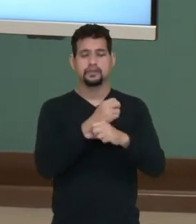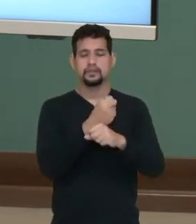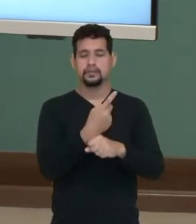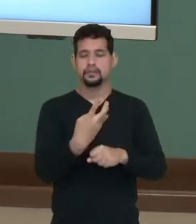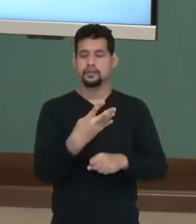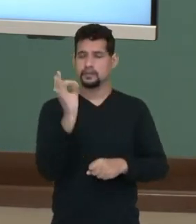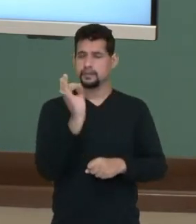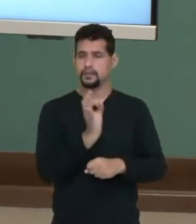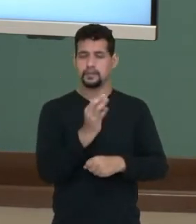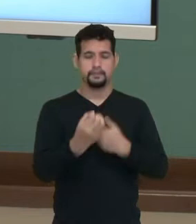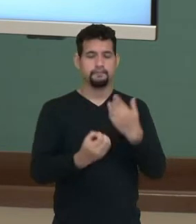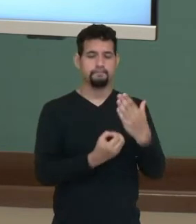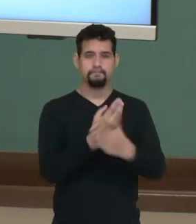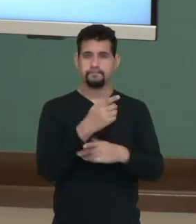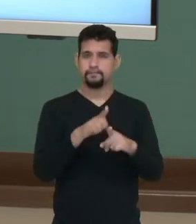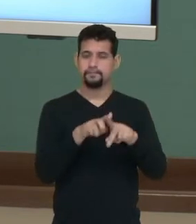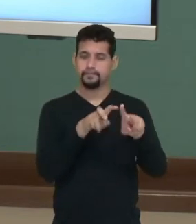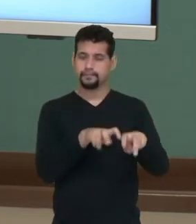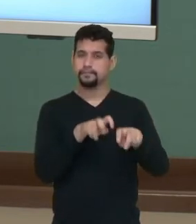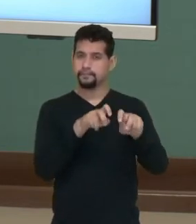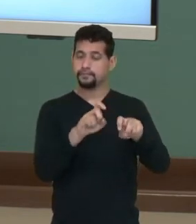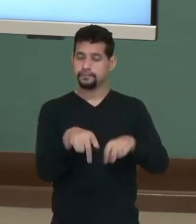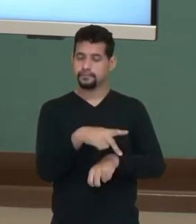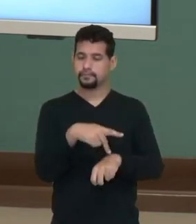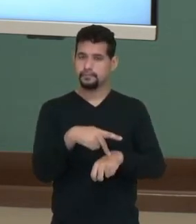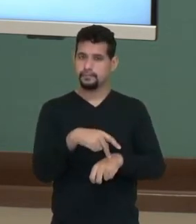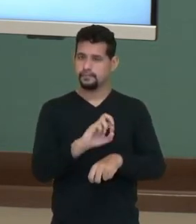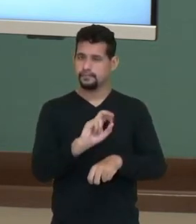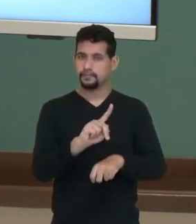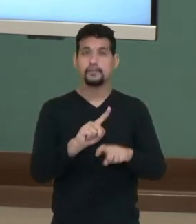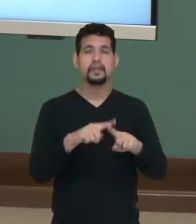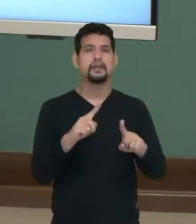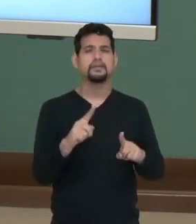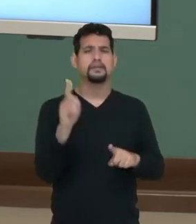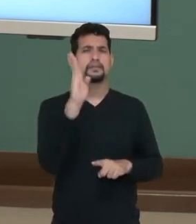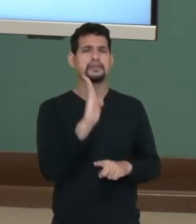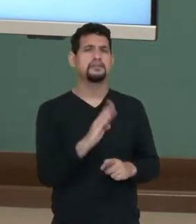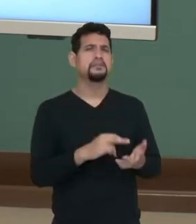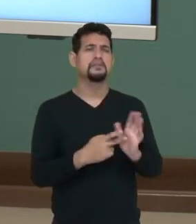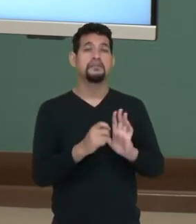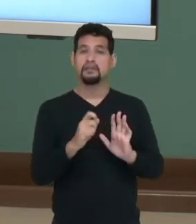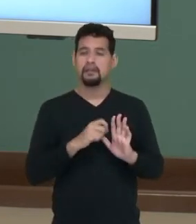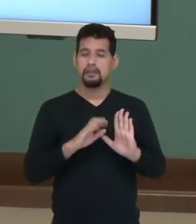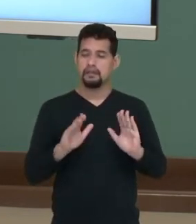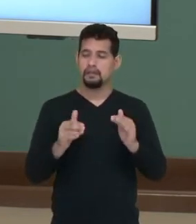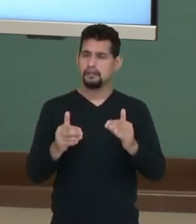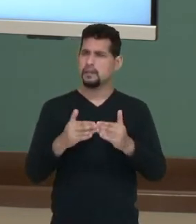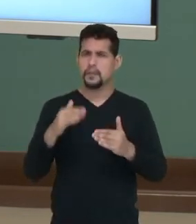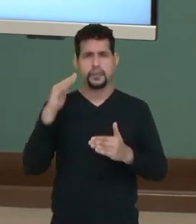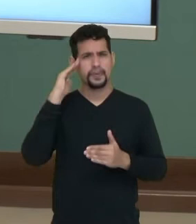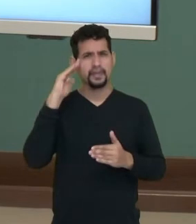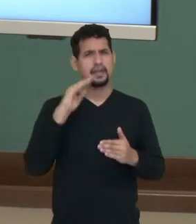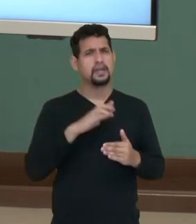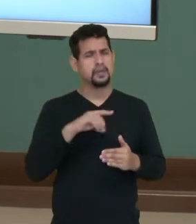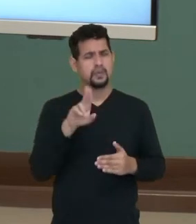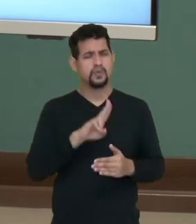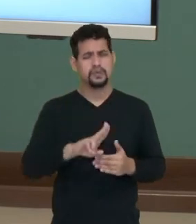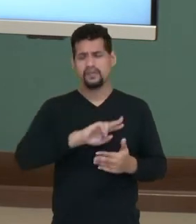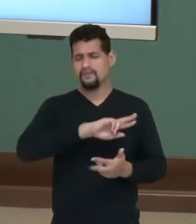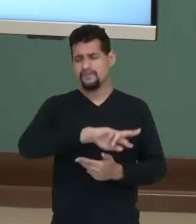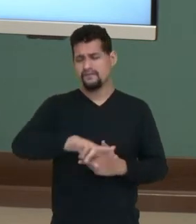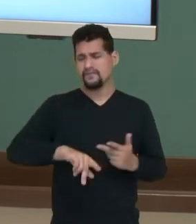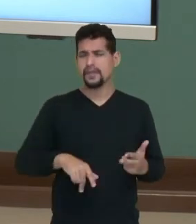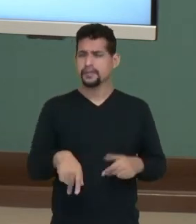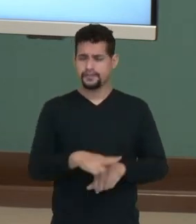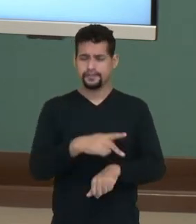% da produção agrícola no nosso país, ok? Então o Brasil é um país que é o celeiro do mundo, né? Ele alimenta muitos países,